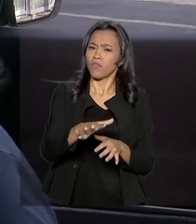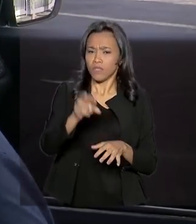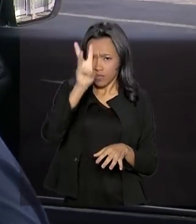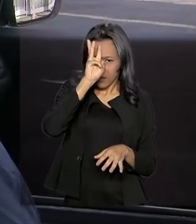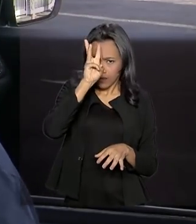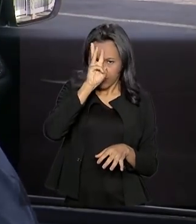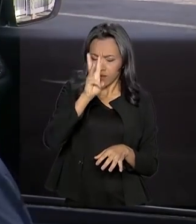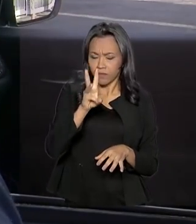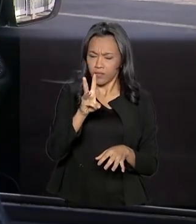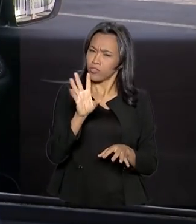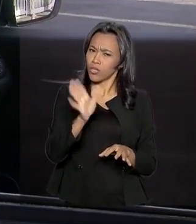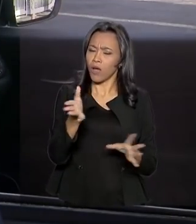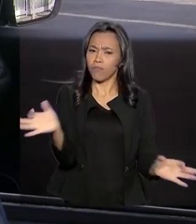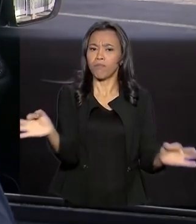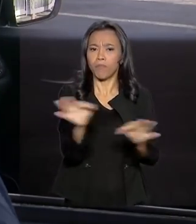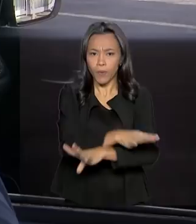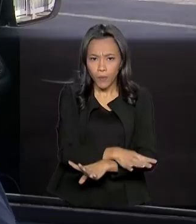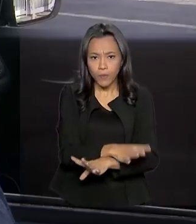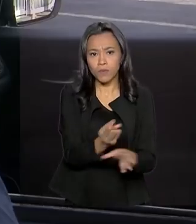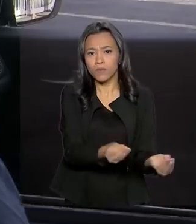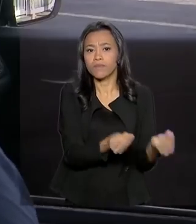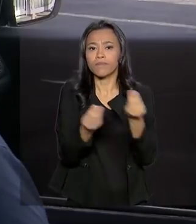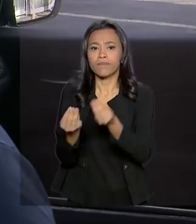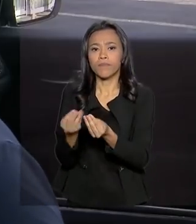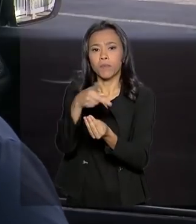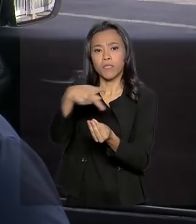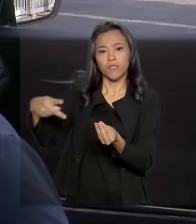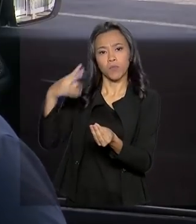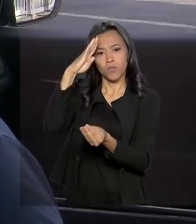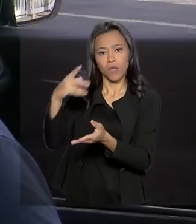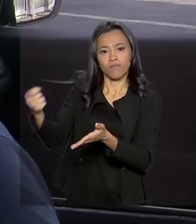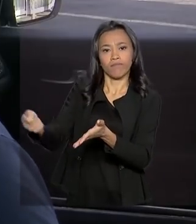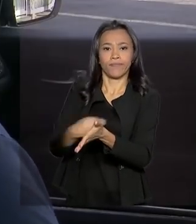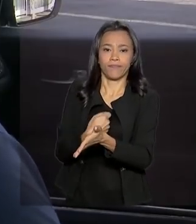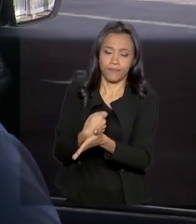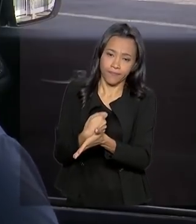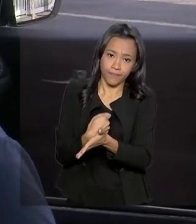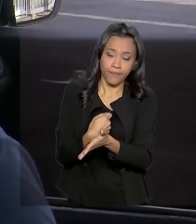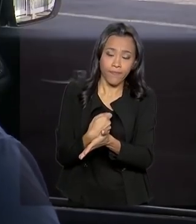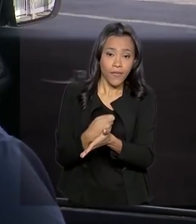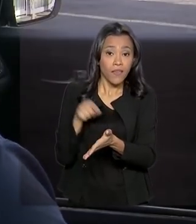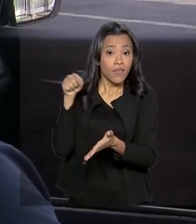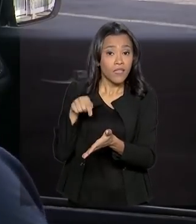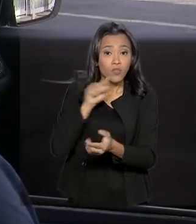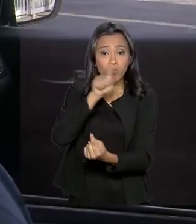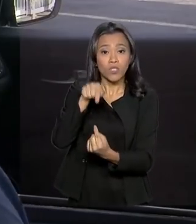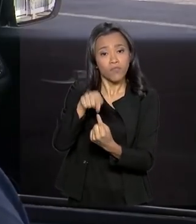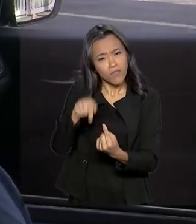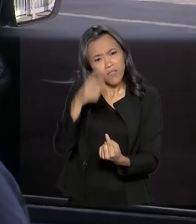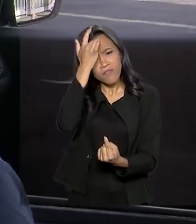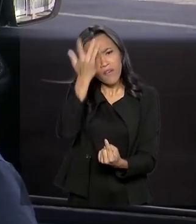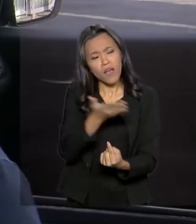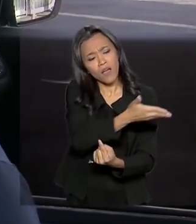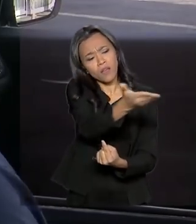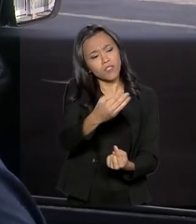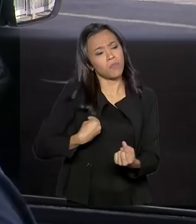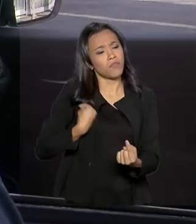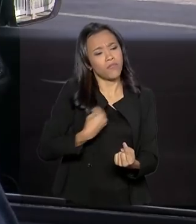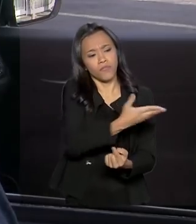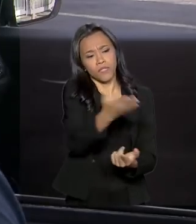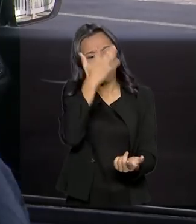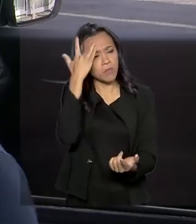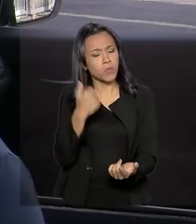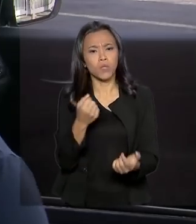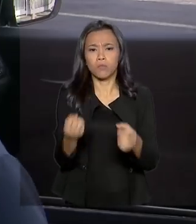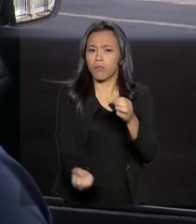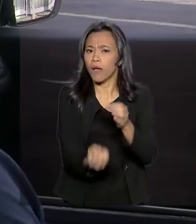pronto para o presidente assinar. E ele, na verdade, é para facilitar a vida das pessoas, para abrir seu negócio, para